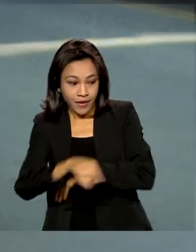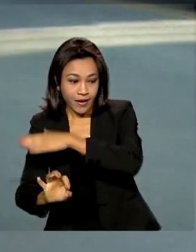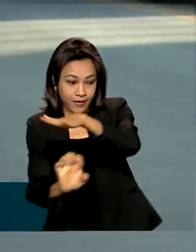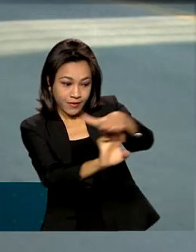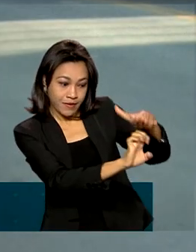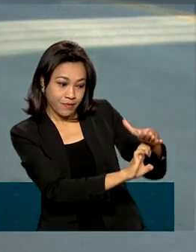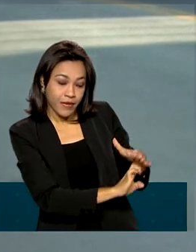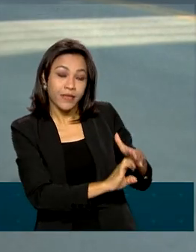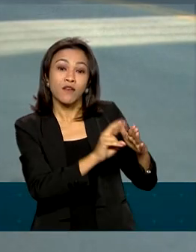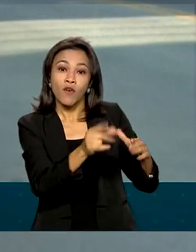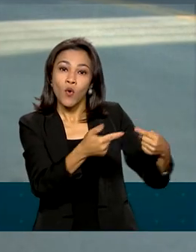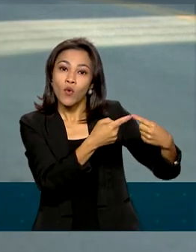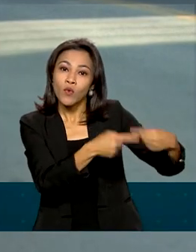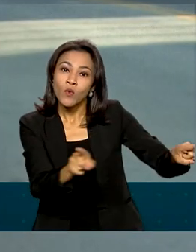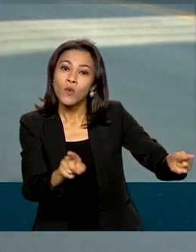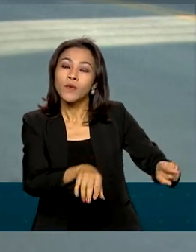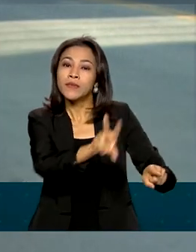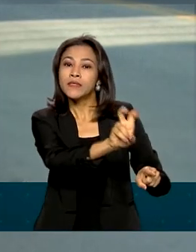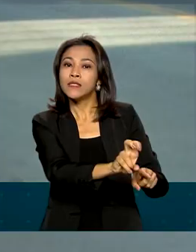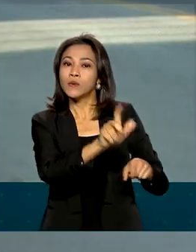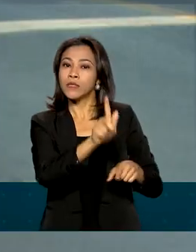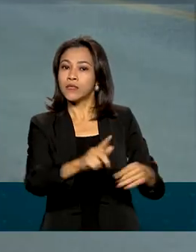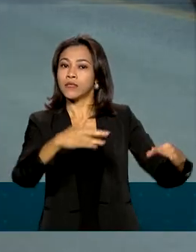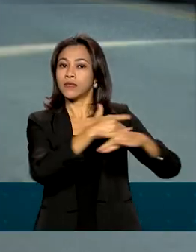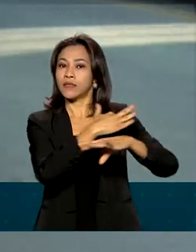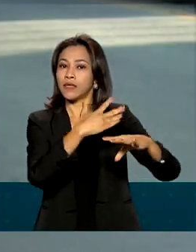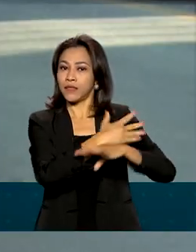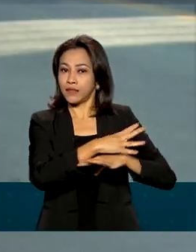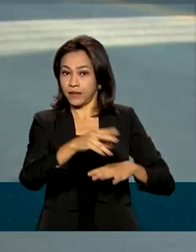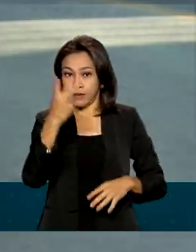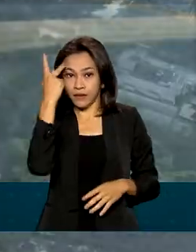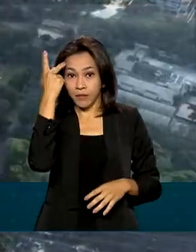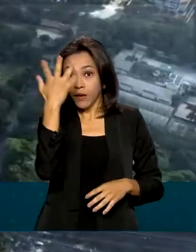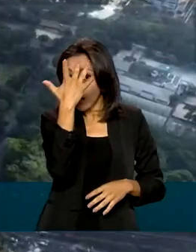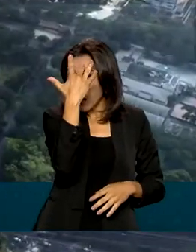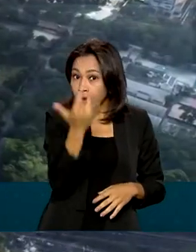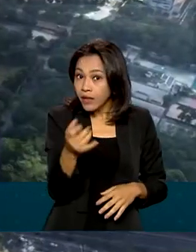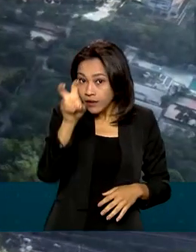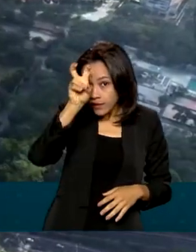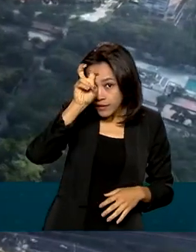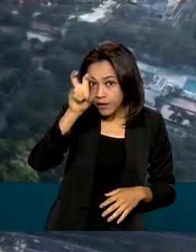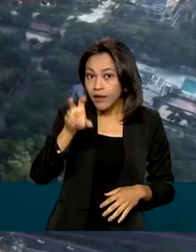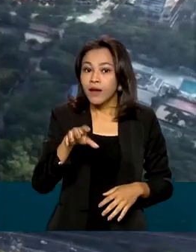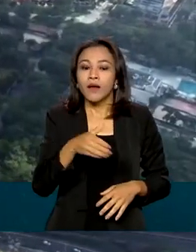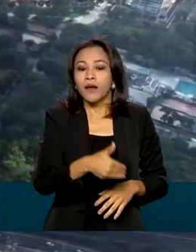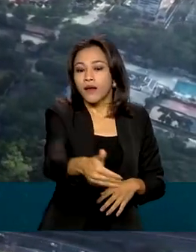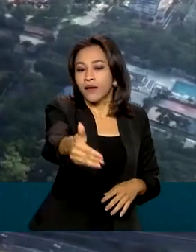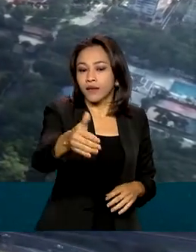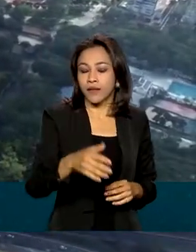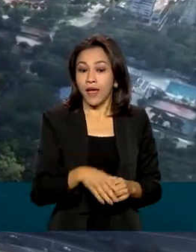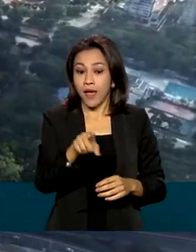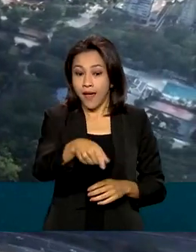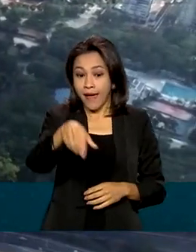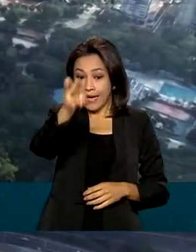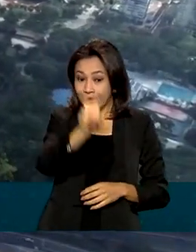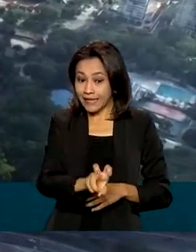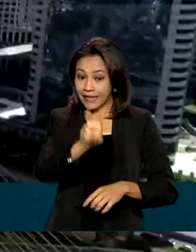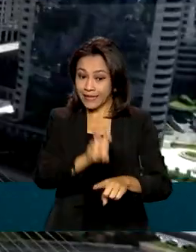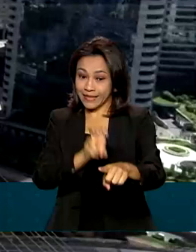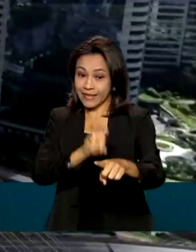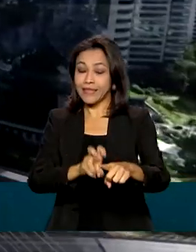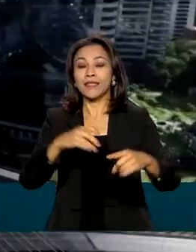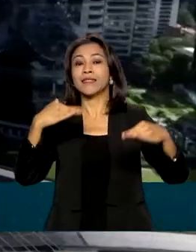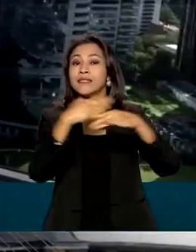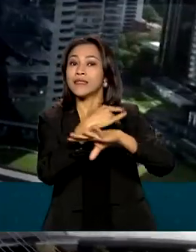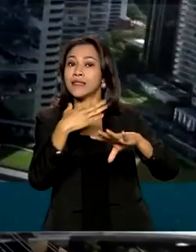sinal de 5G na cidade de São Paulo já a partir de amanhã, quinta-feira. São Paulo é a quinta cidade do país a poder contar com esse